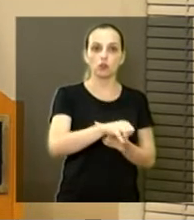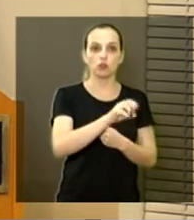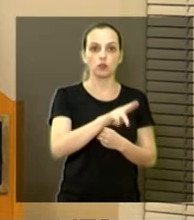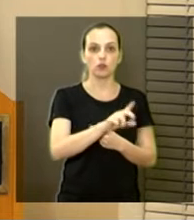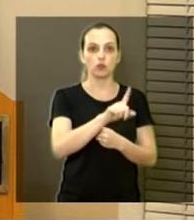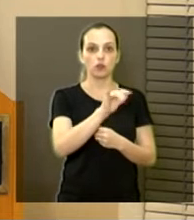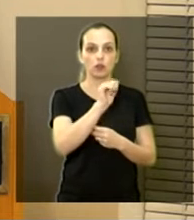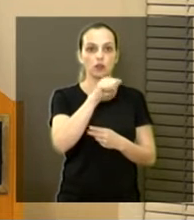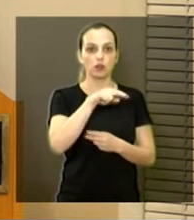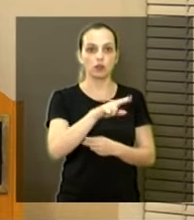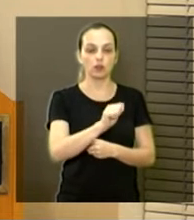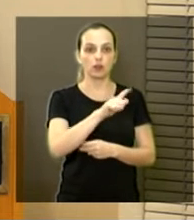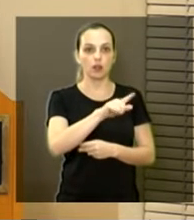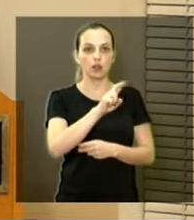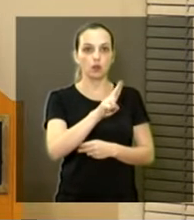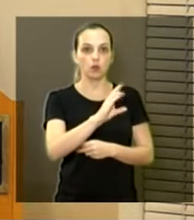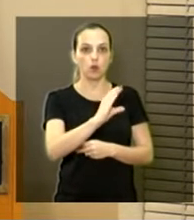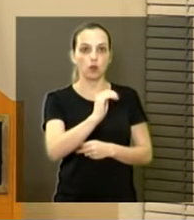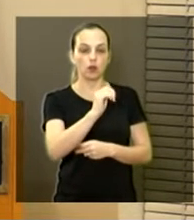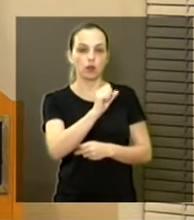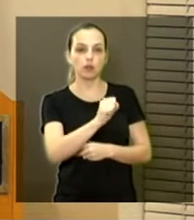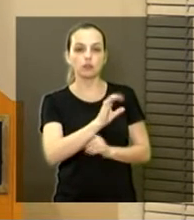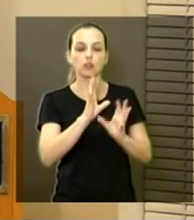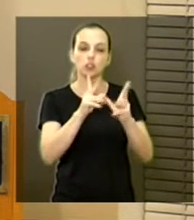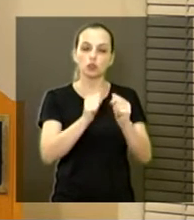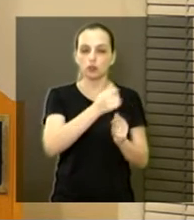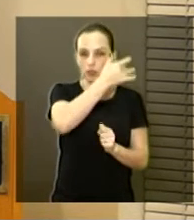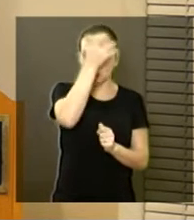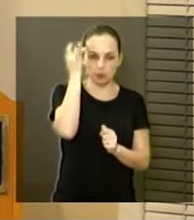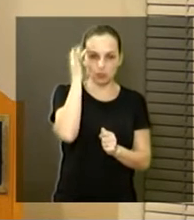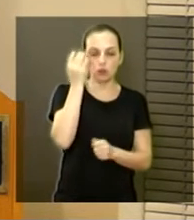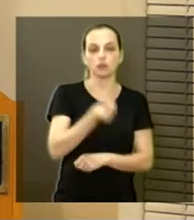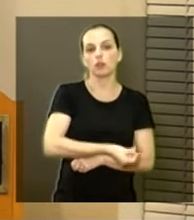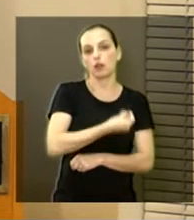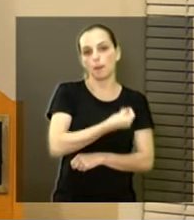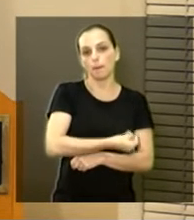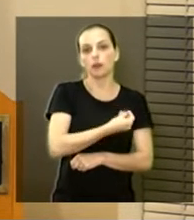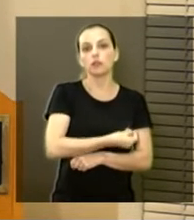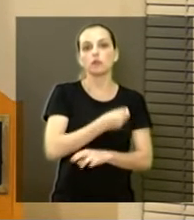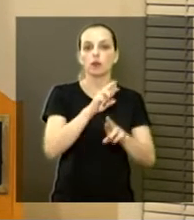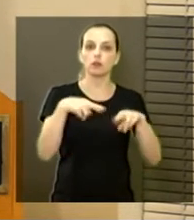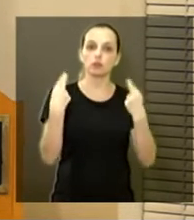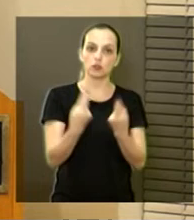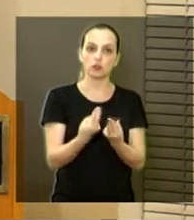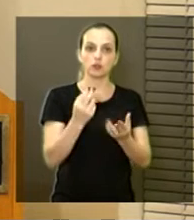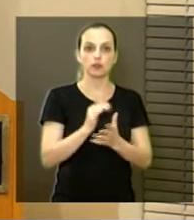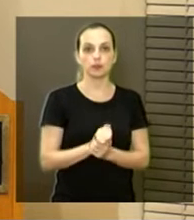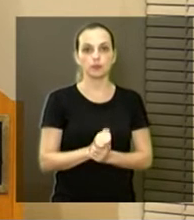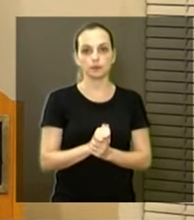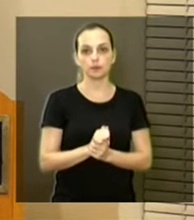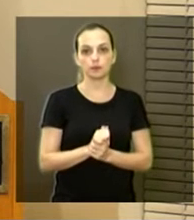todos que participaram, e a Gamenon, o pessoal do DAE também. Pode passar.